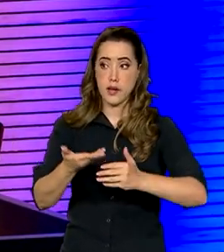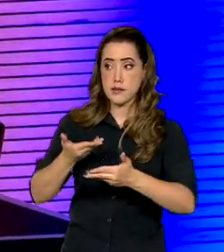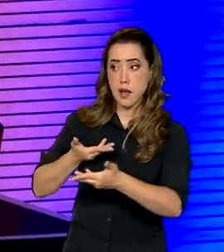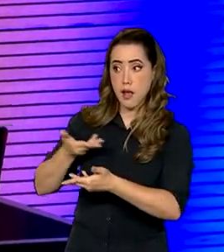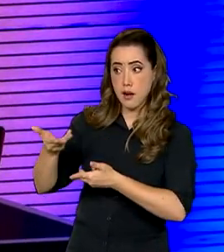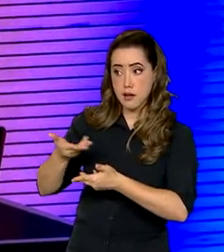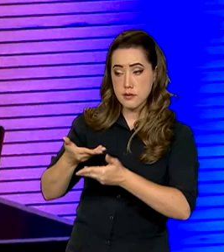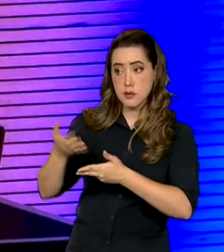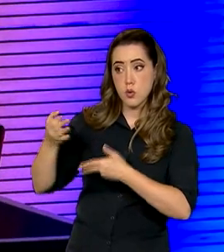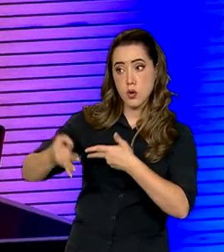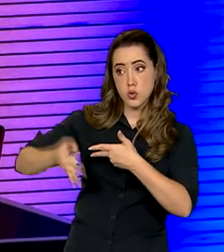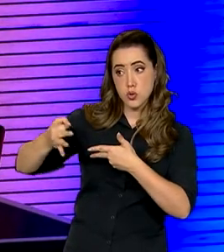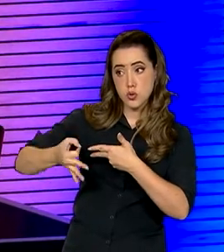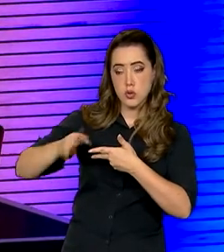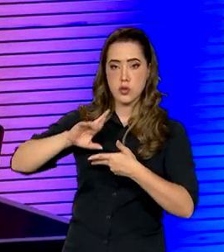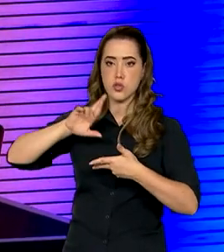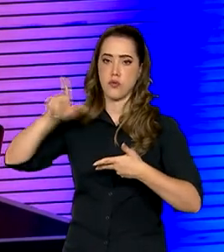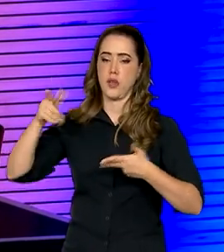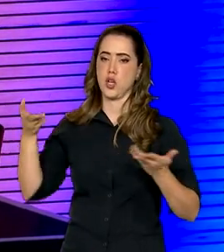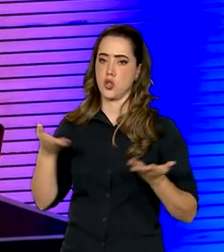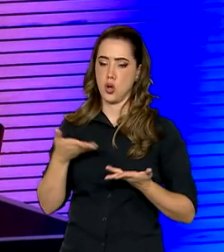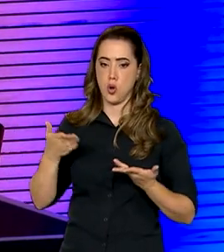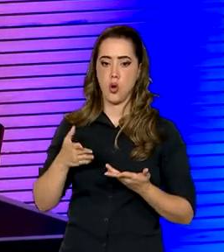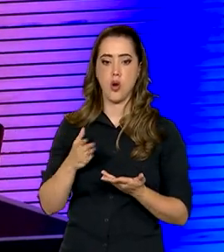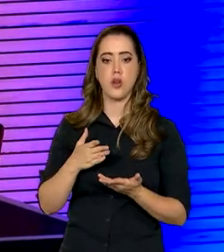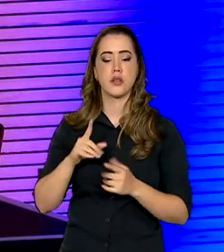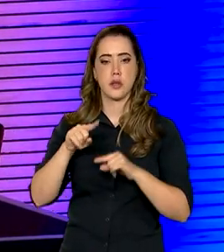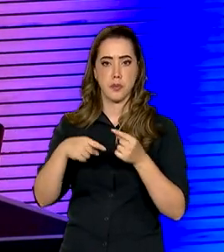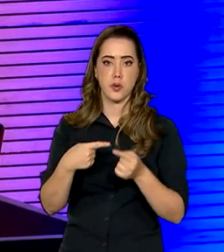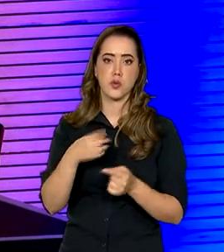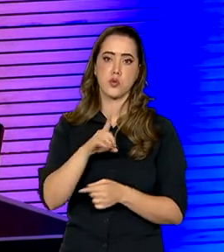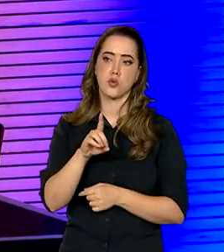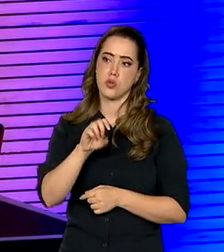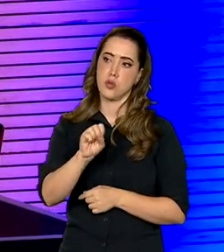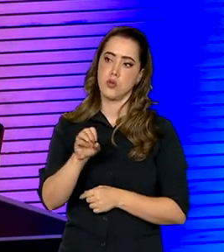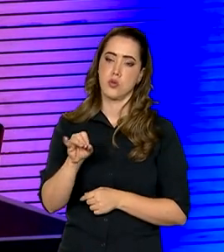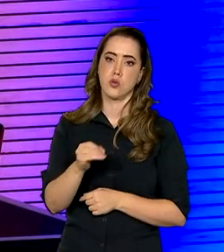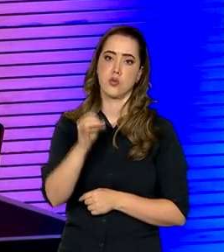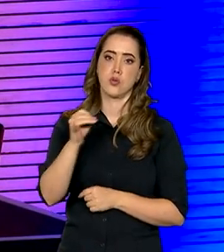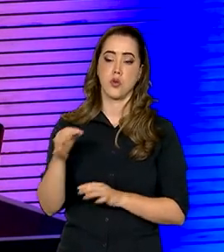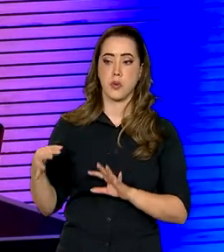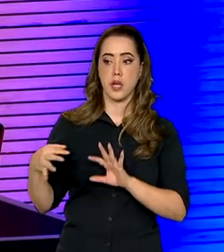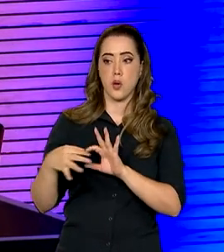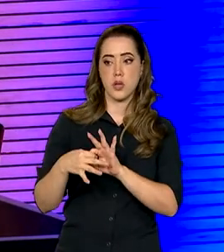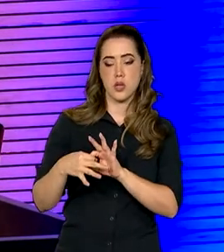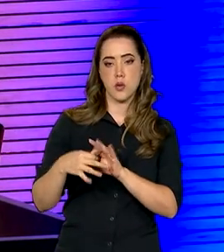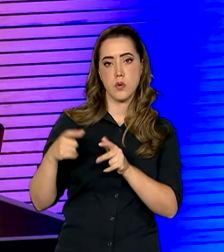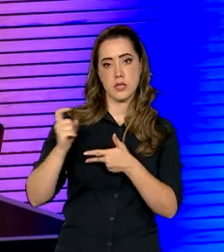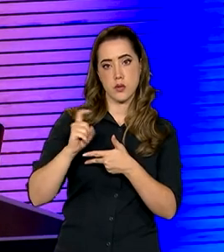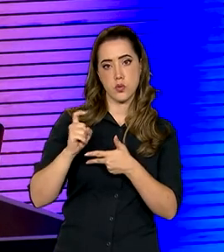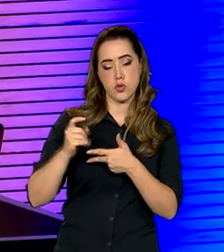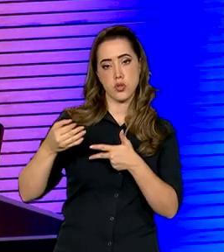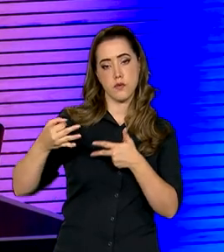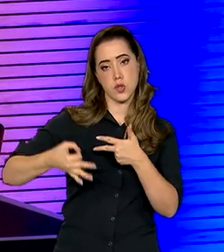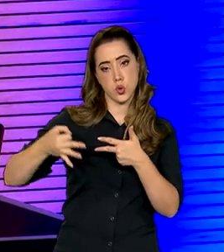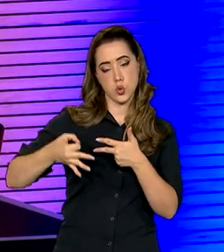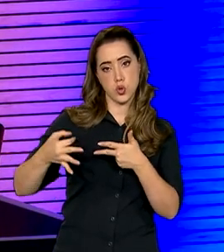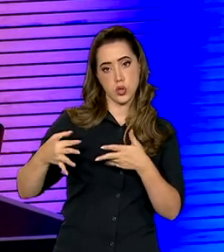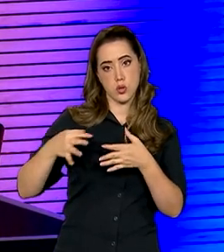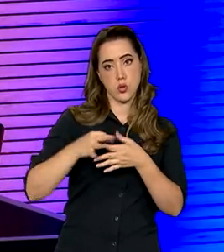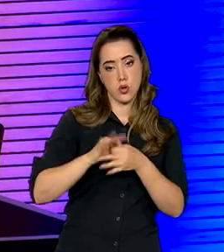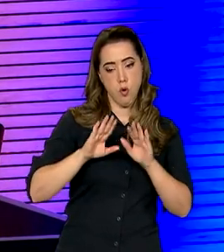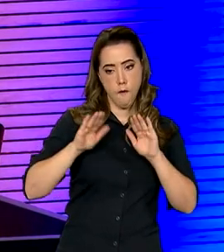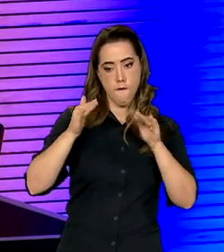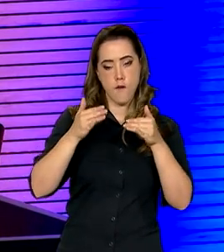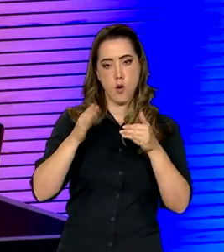Judiciário mudou de patamar, sobretudo a partir do 8 de janeiro, que uniu o Executivo e o Judiciário em torno da agenda democrática,